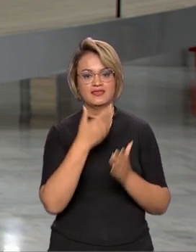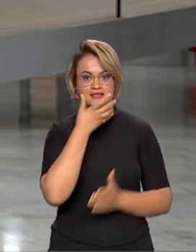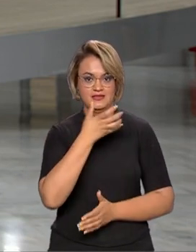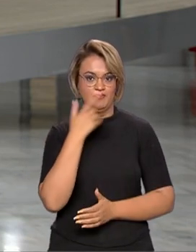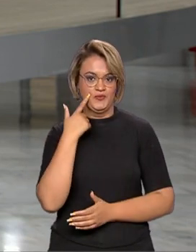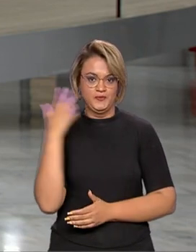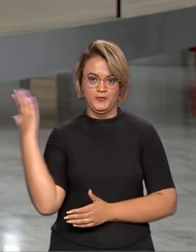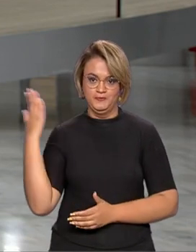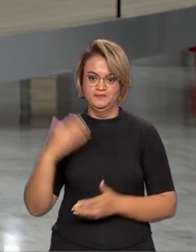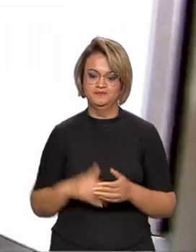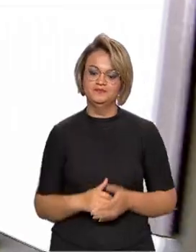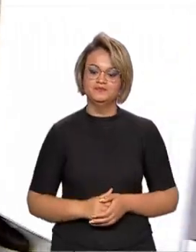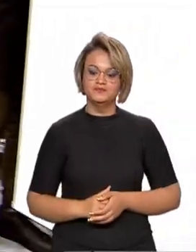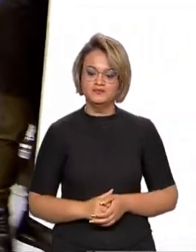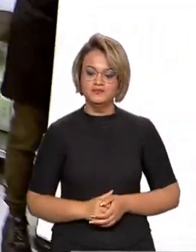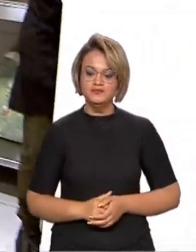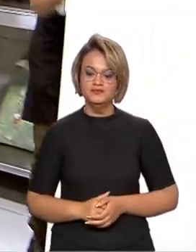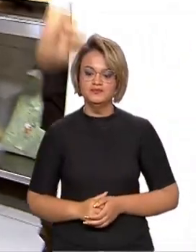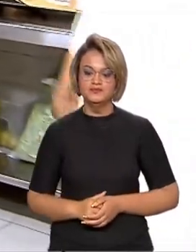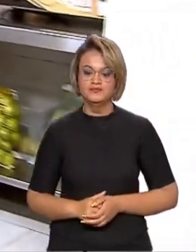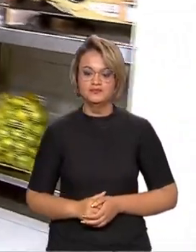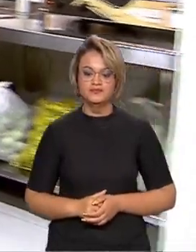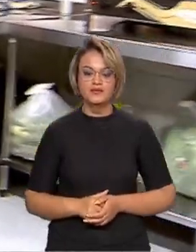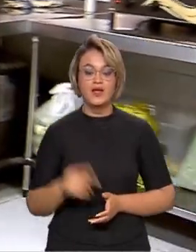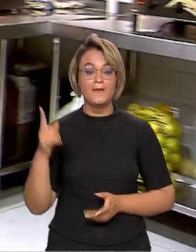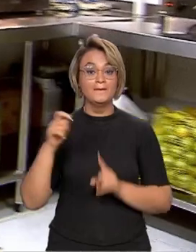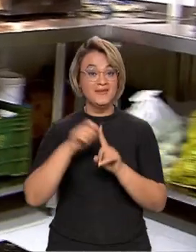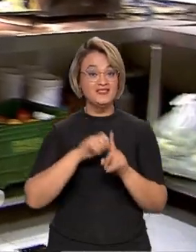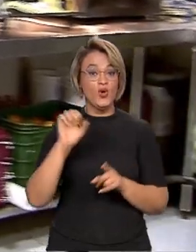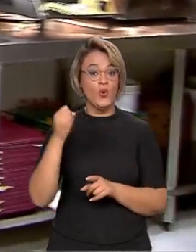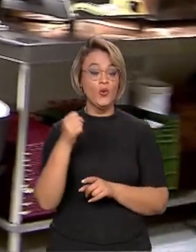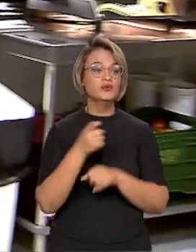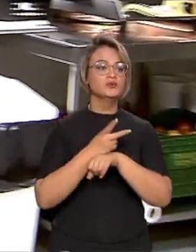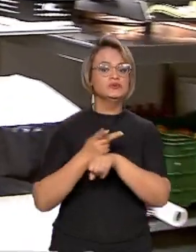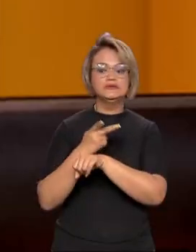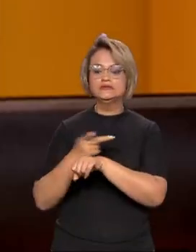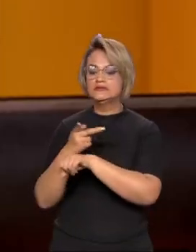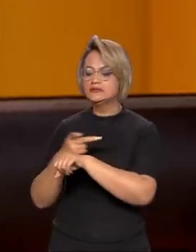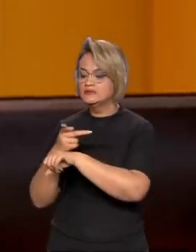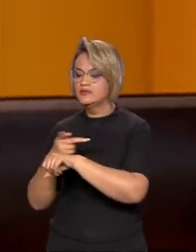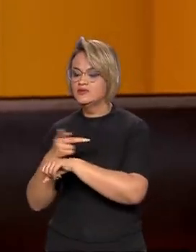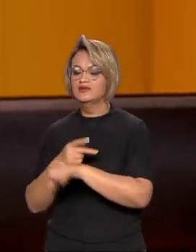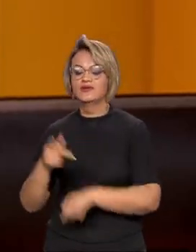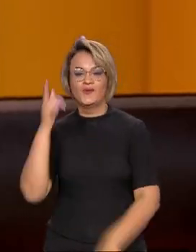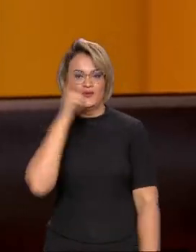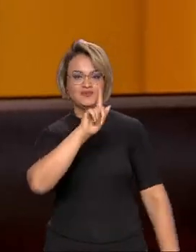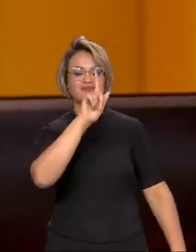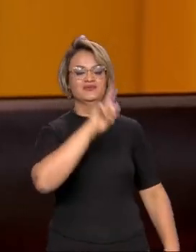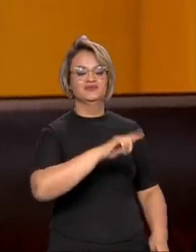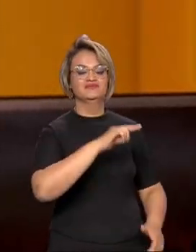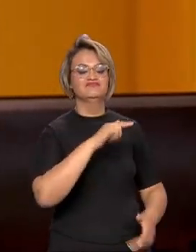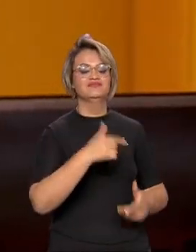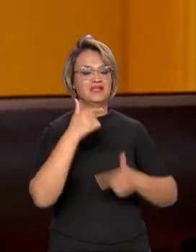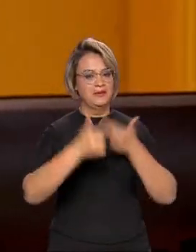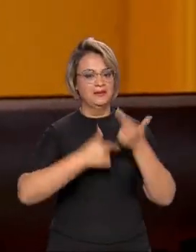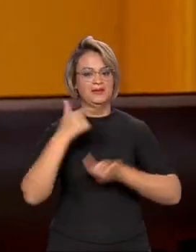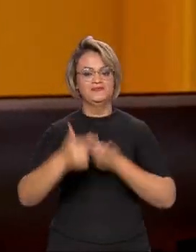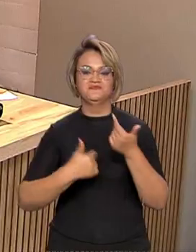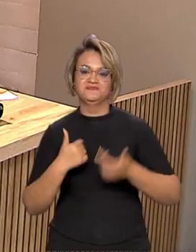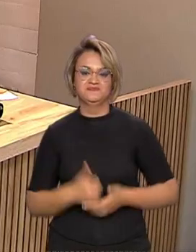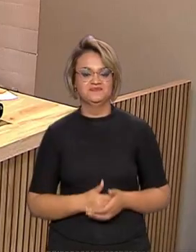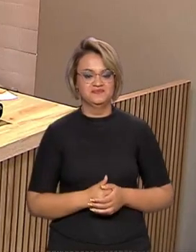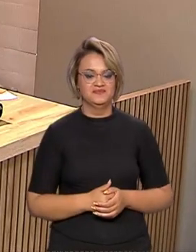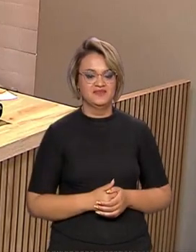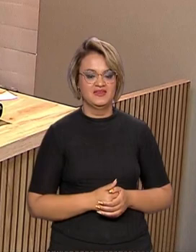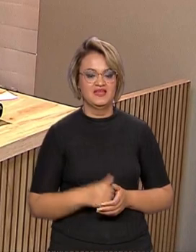Vamos ver na reportagem. Depois de oito meses de procura e persistência, o Leonardo conseguiu voltar ao mercado de trabalho.